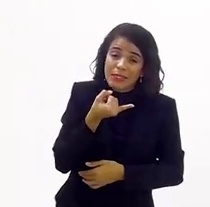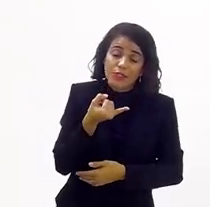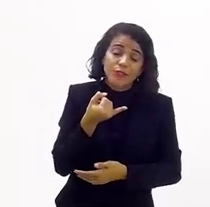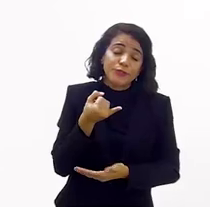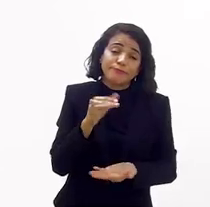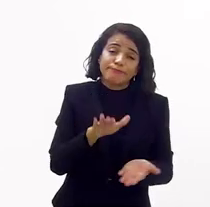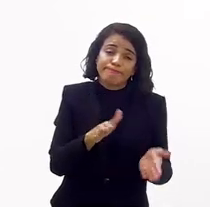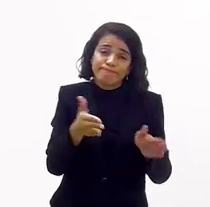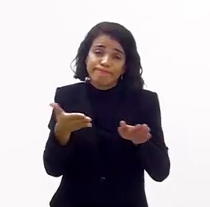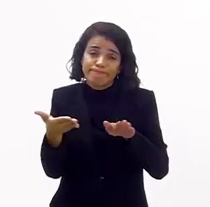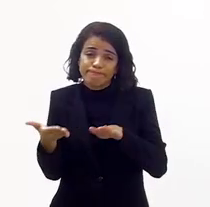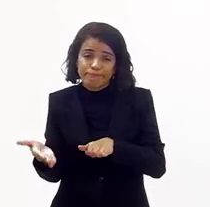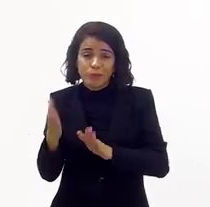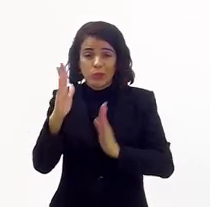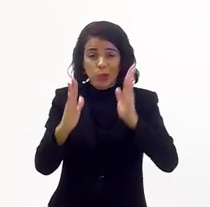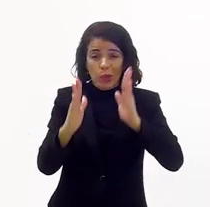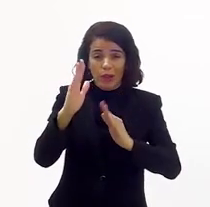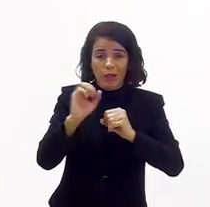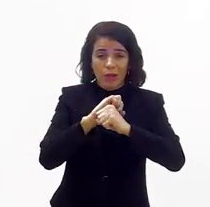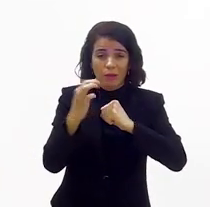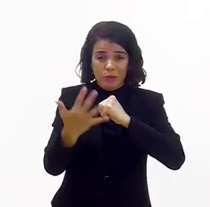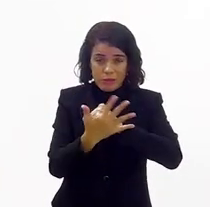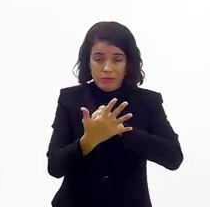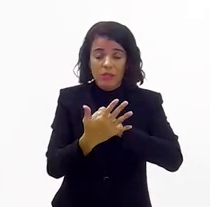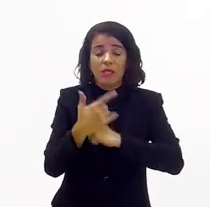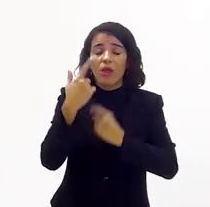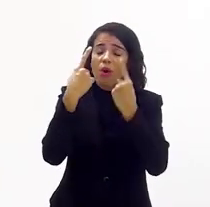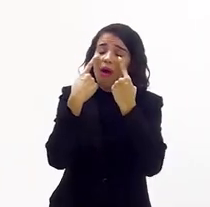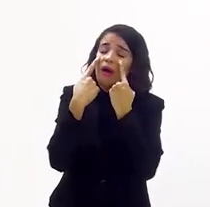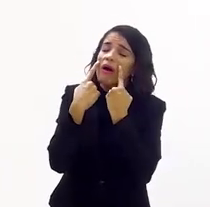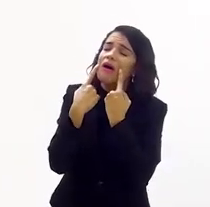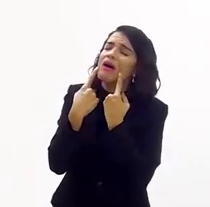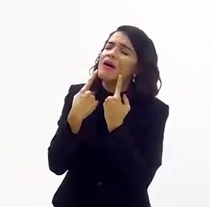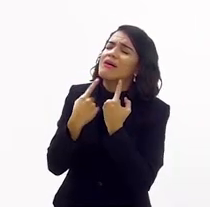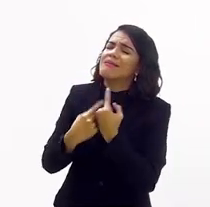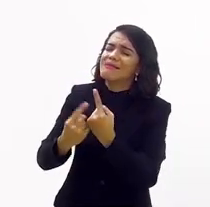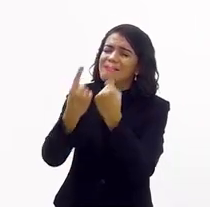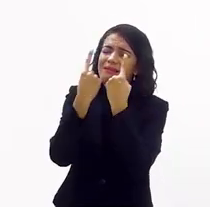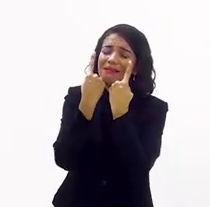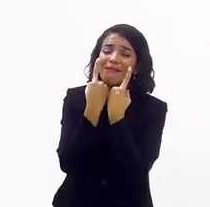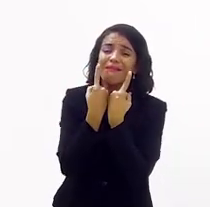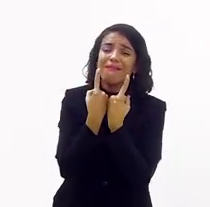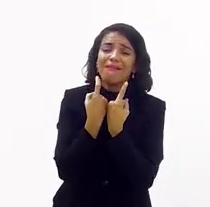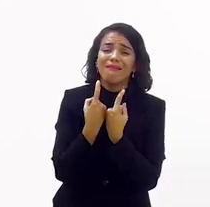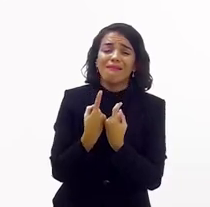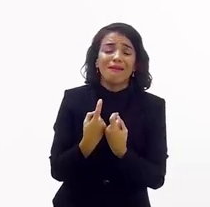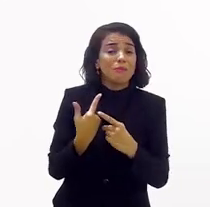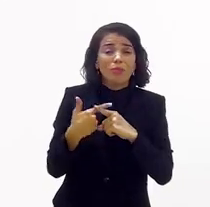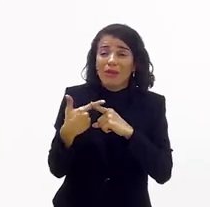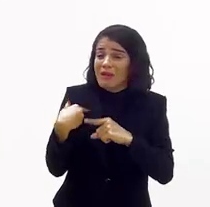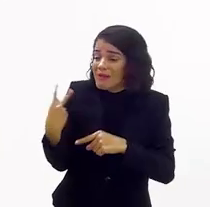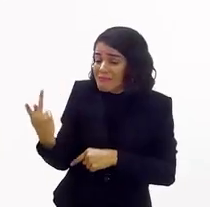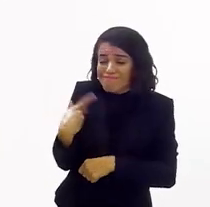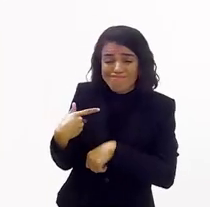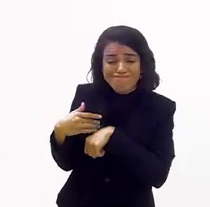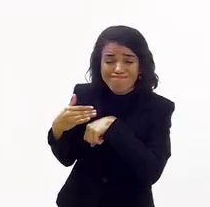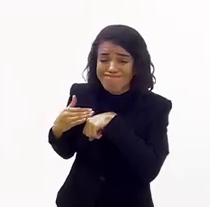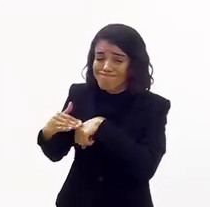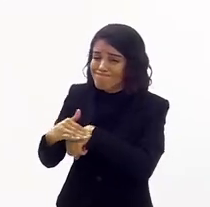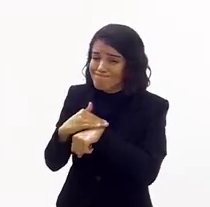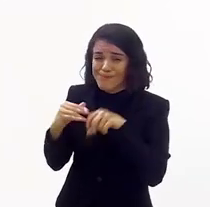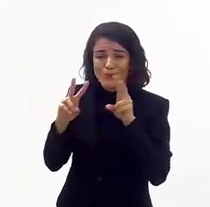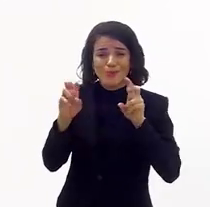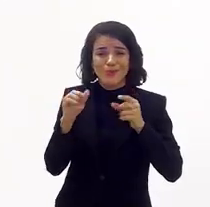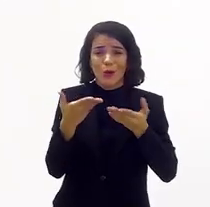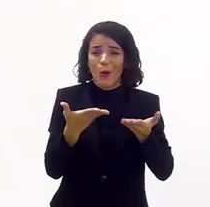infelizmente, a gente perdeu o nosso Cacá aí na pandemia e eu chorava muito porque a gente estava conversando muito sobre